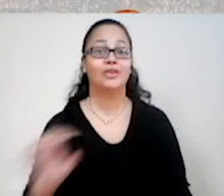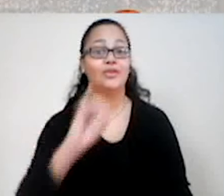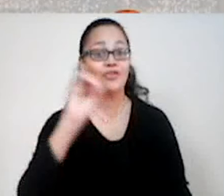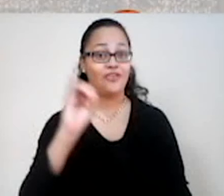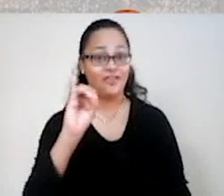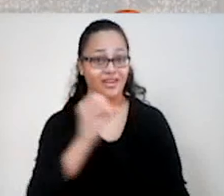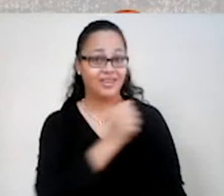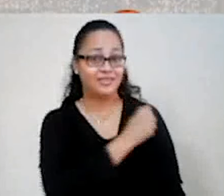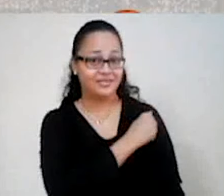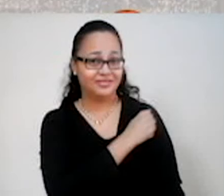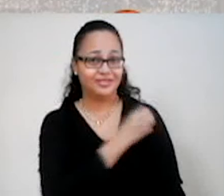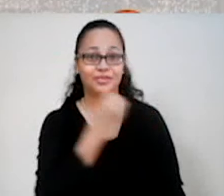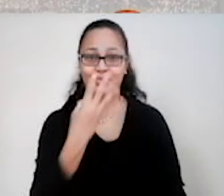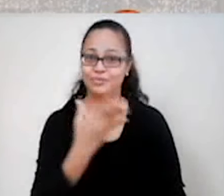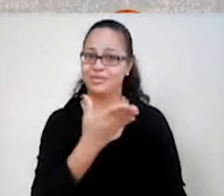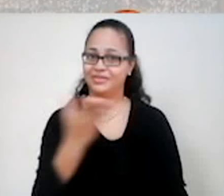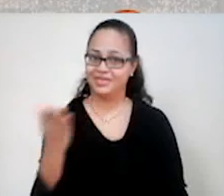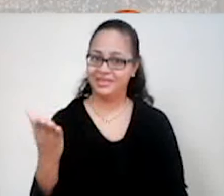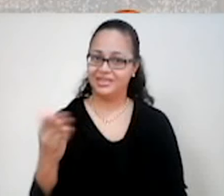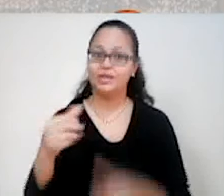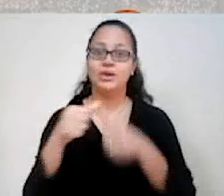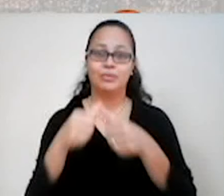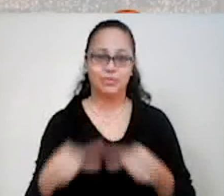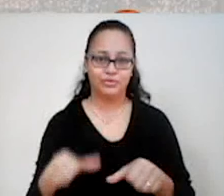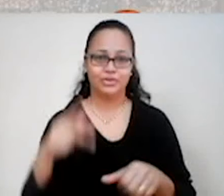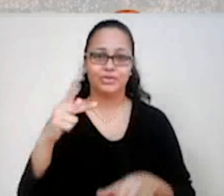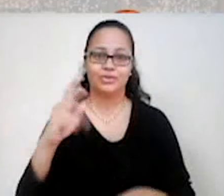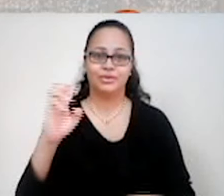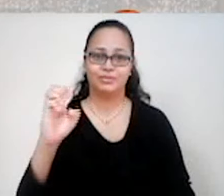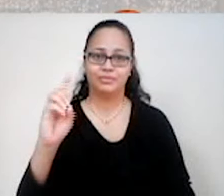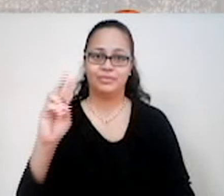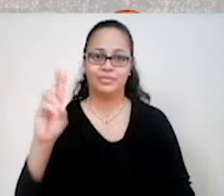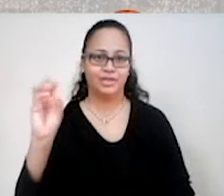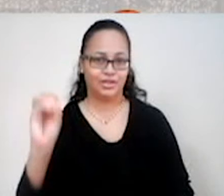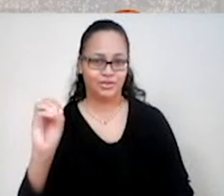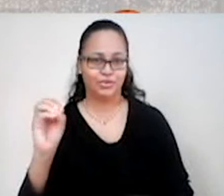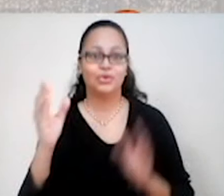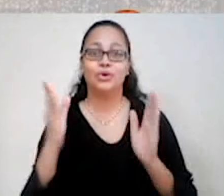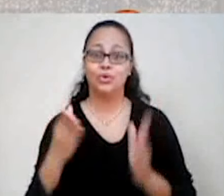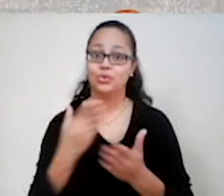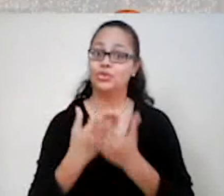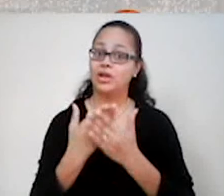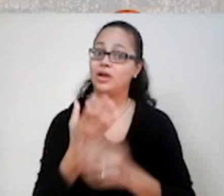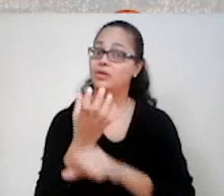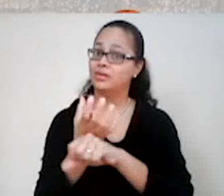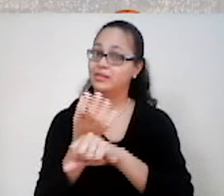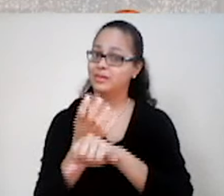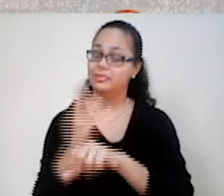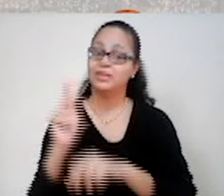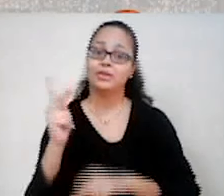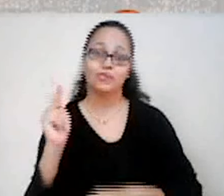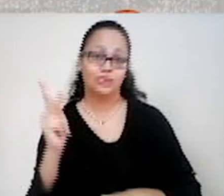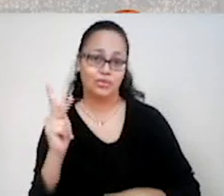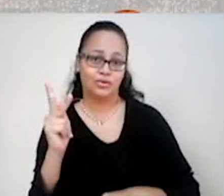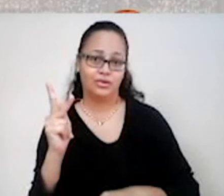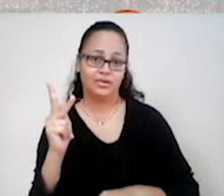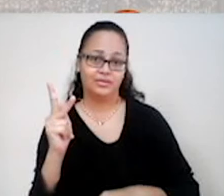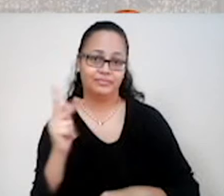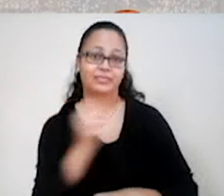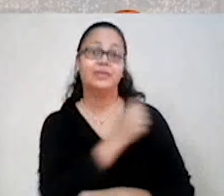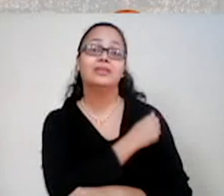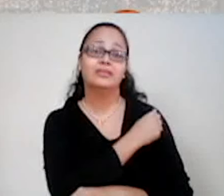Olá pessoal, tudo bem com vocês? Eu sou o professor Pedro e hoje teremos mais uma aula de história. Pessoal,